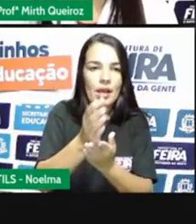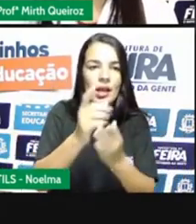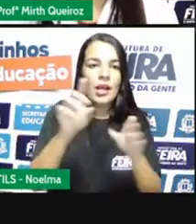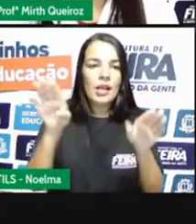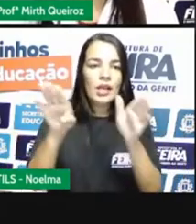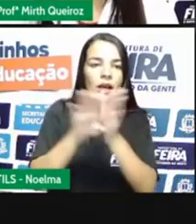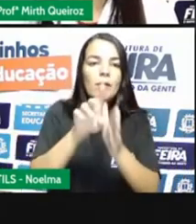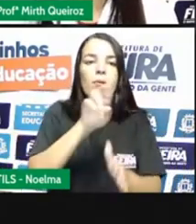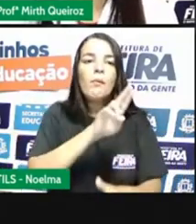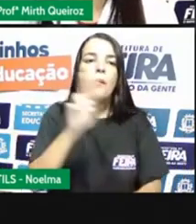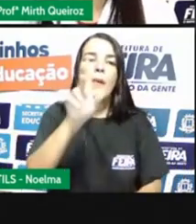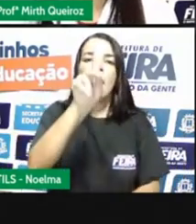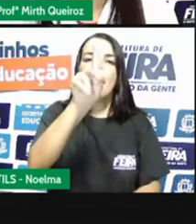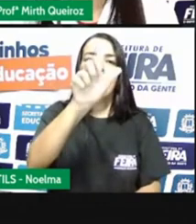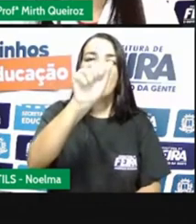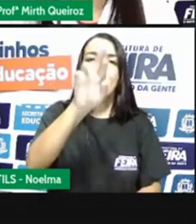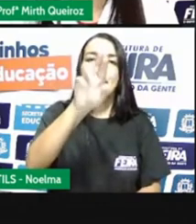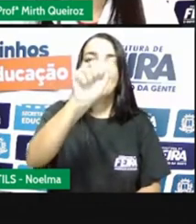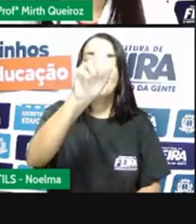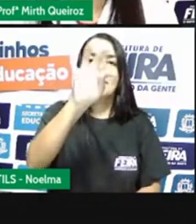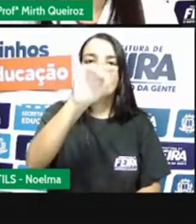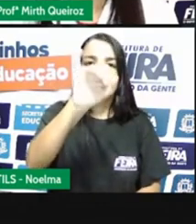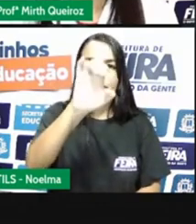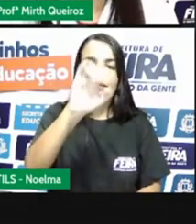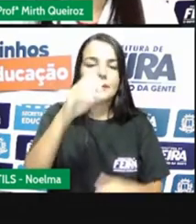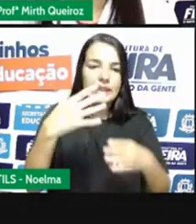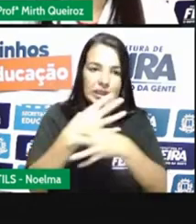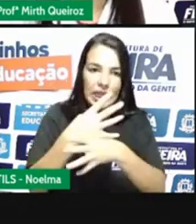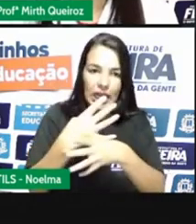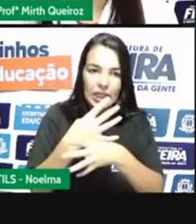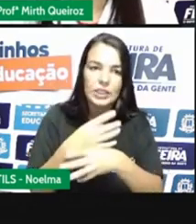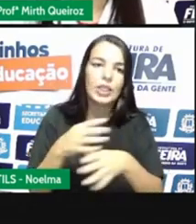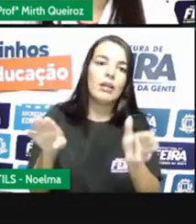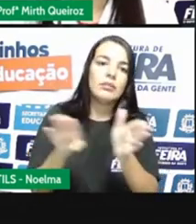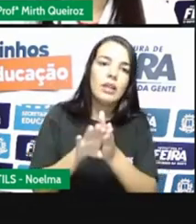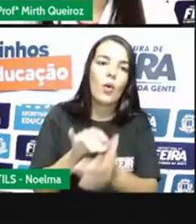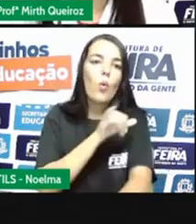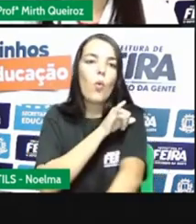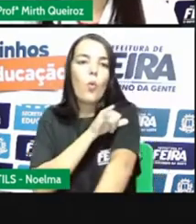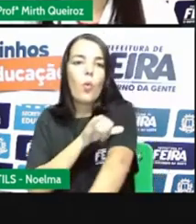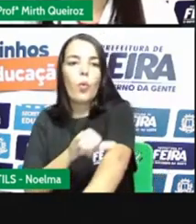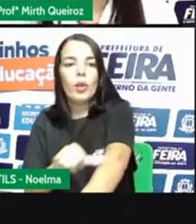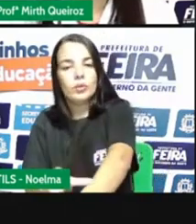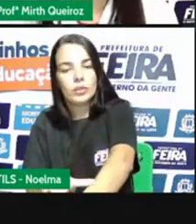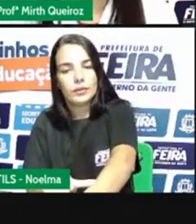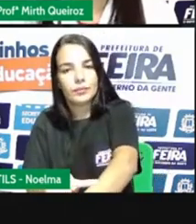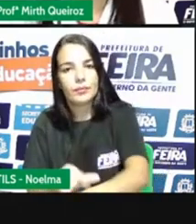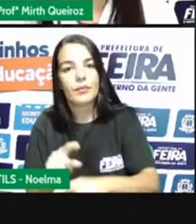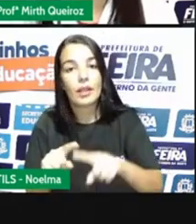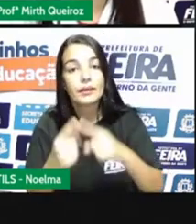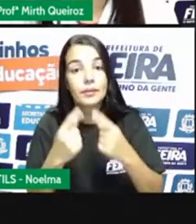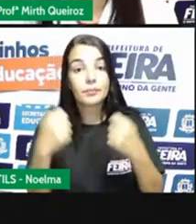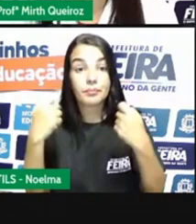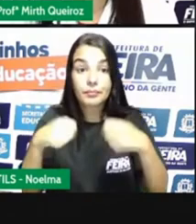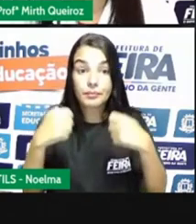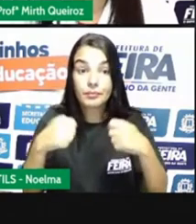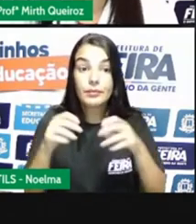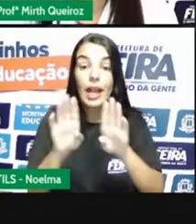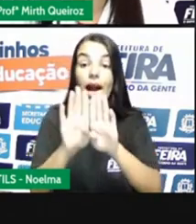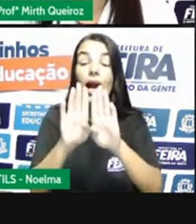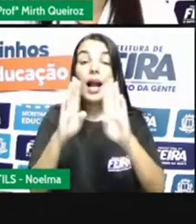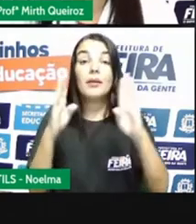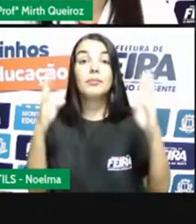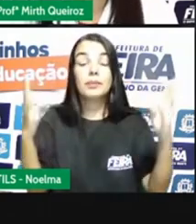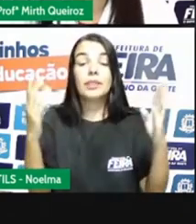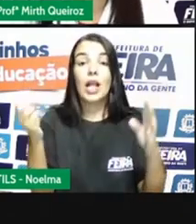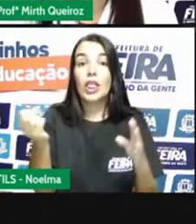de Janeiro. E para chegar dessas cidades, né? De Minas Gerais até Rio de Janeiro e Paraty, tiveram-se que